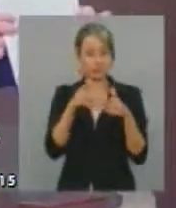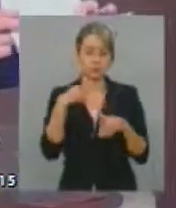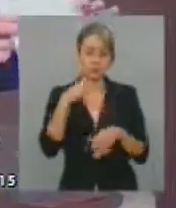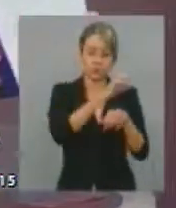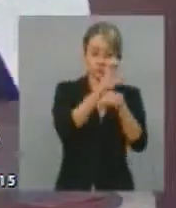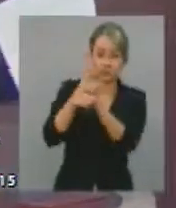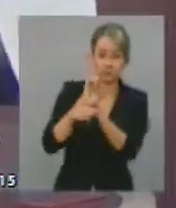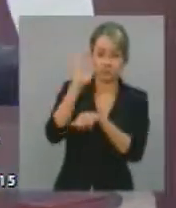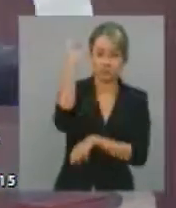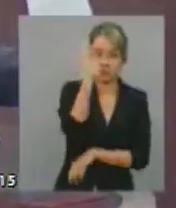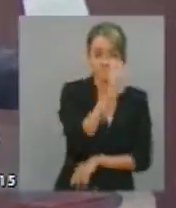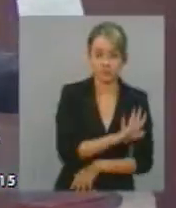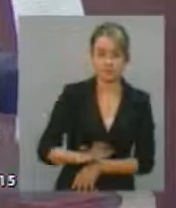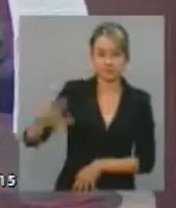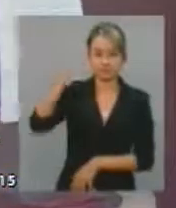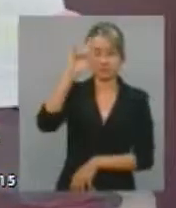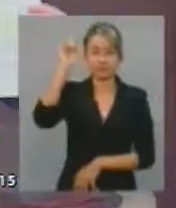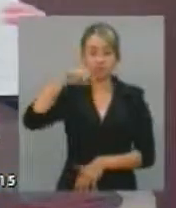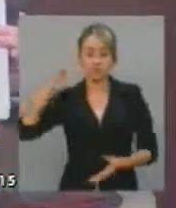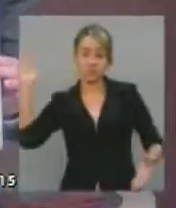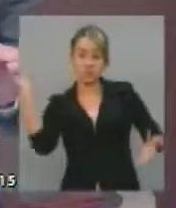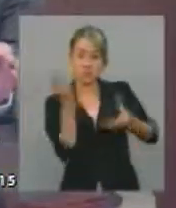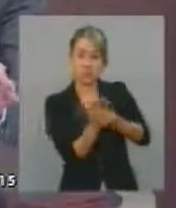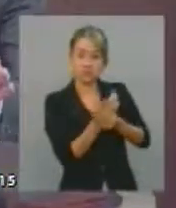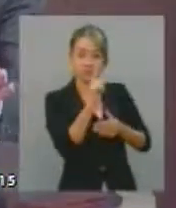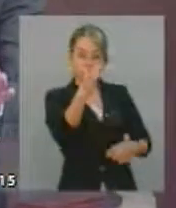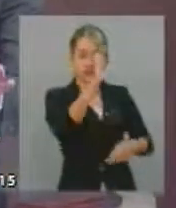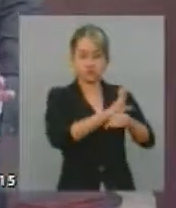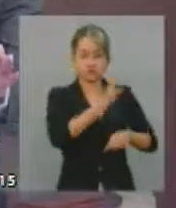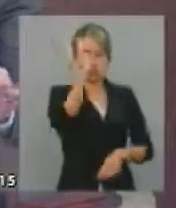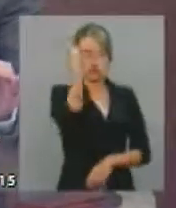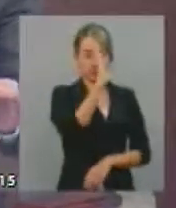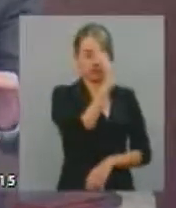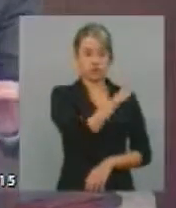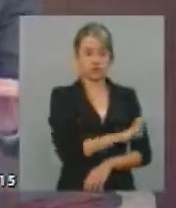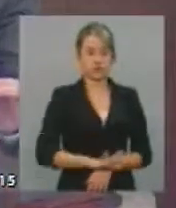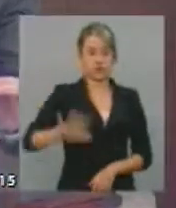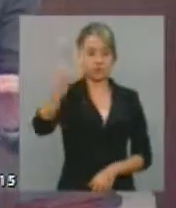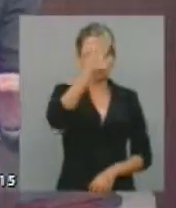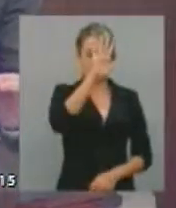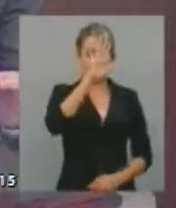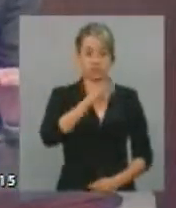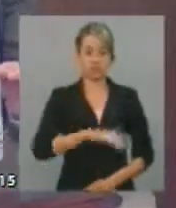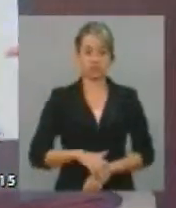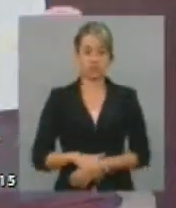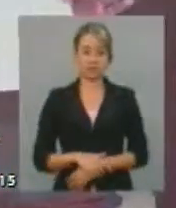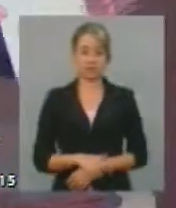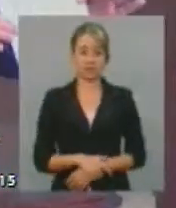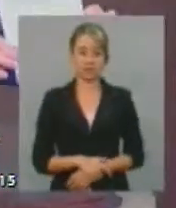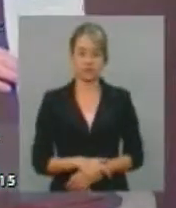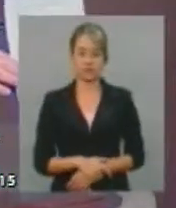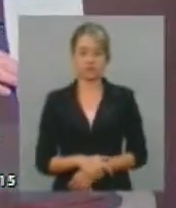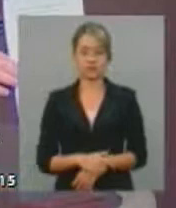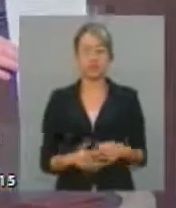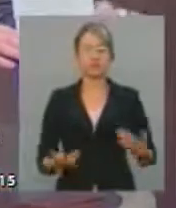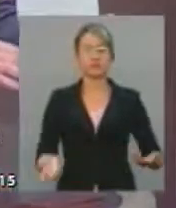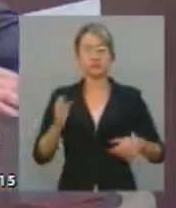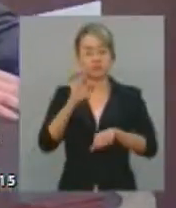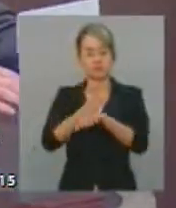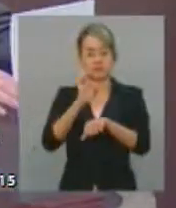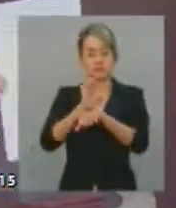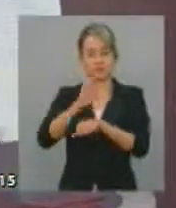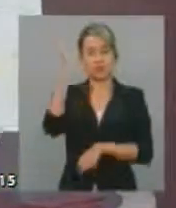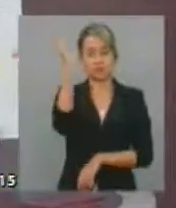quem está sendo processado é o Estado brasileiro em razão de violações cometidas no território cearense. mas, quando o Estado brasileiro